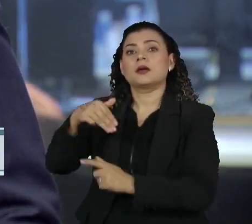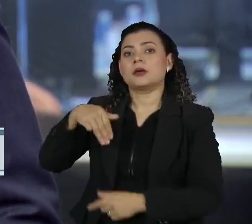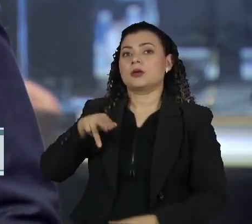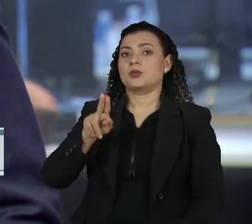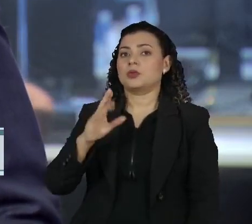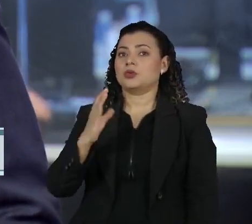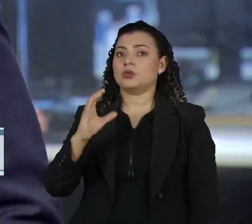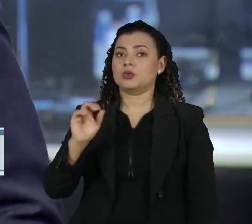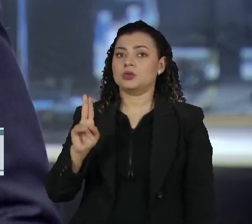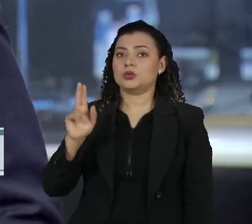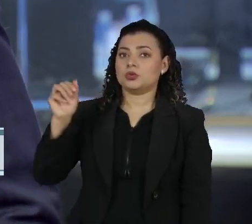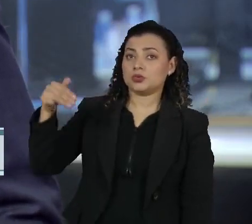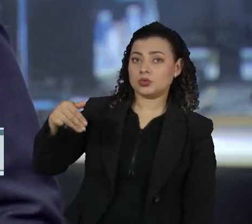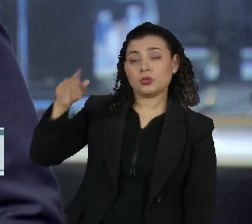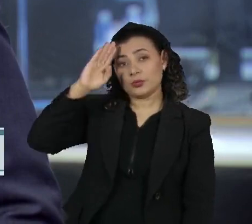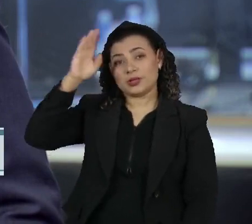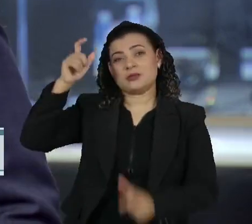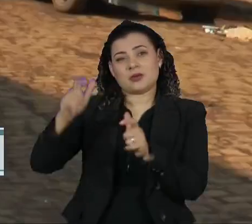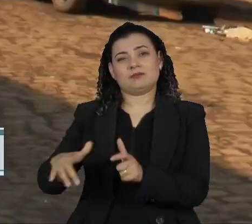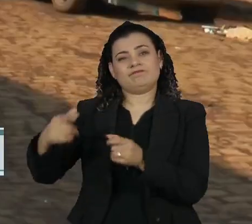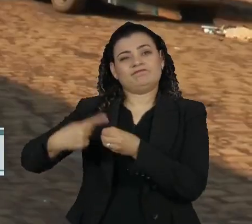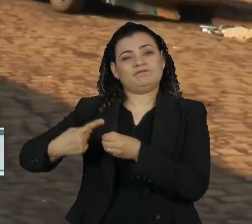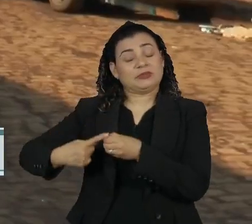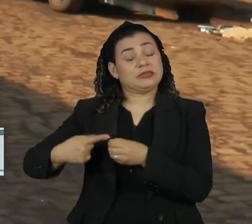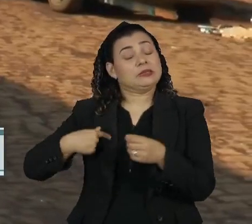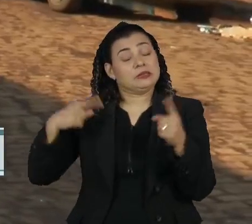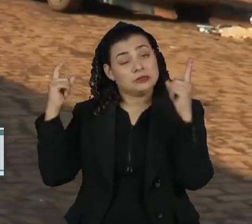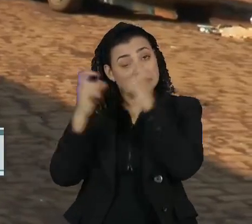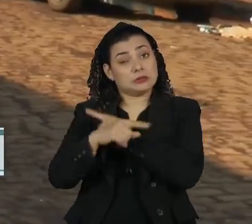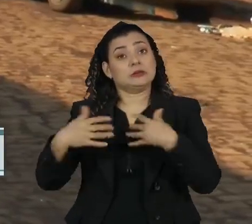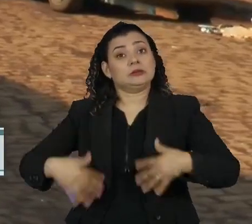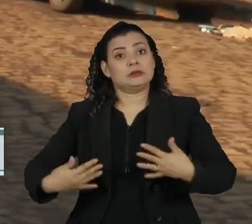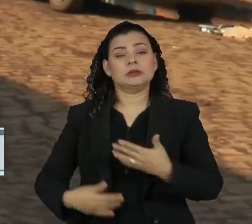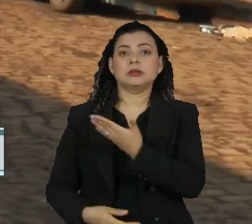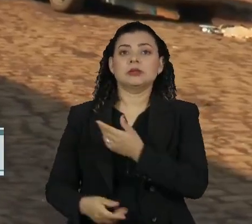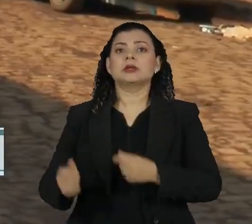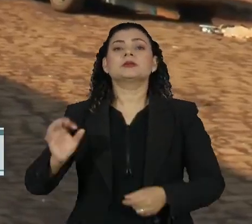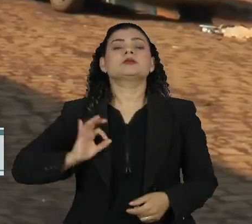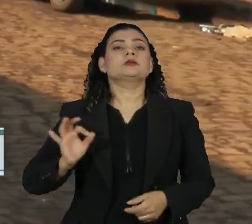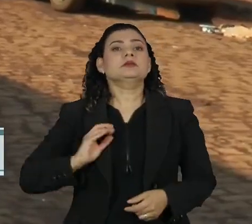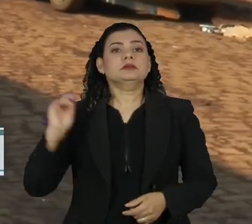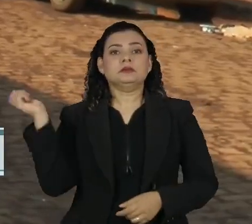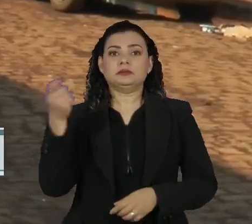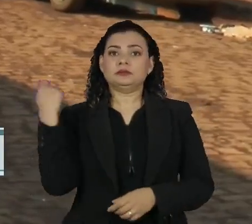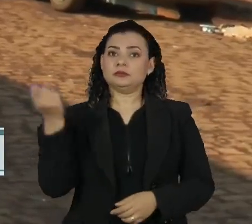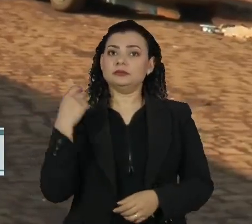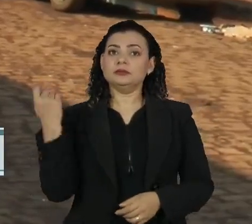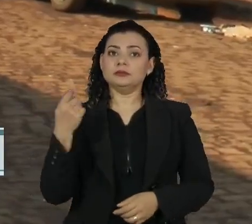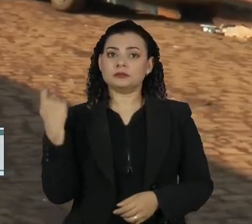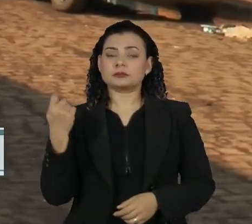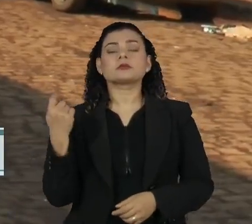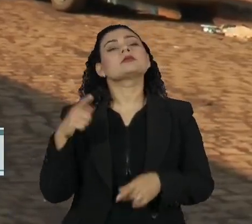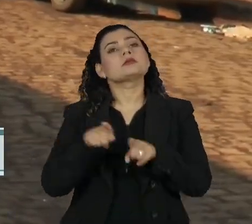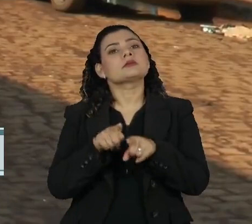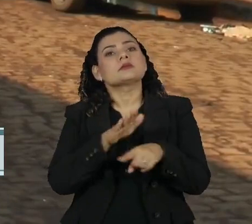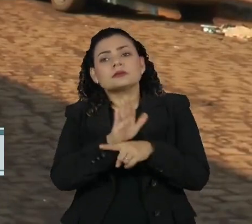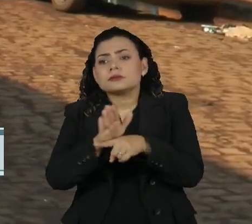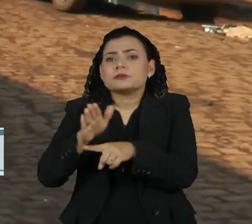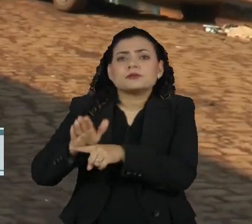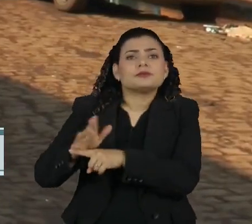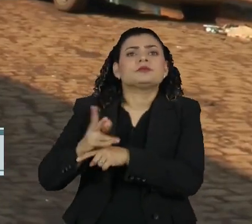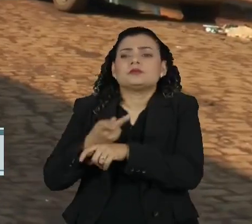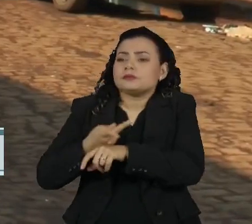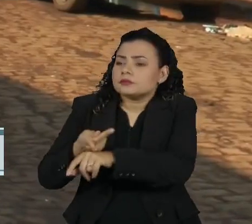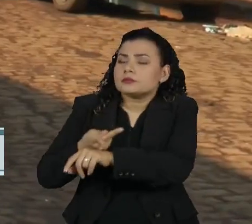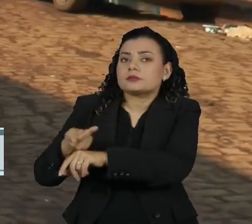município mais castigado pela enchente. A Polícia Civil do Rio Grande do Sul deu início a uma operação especial de